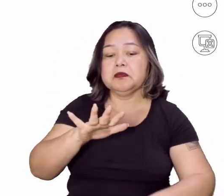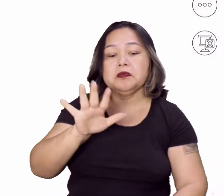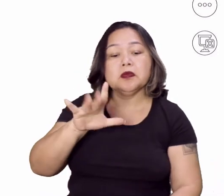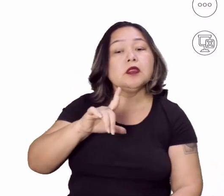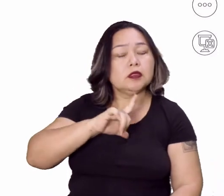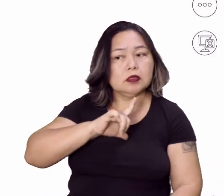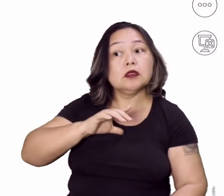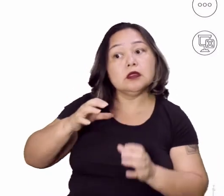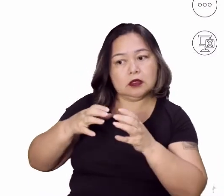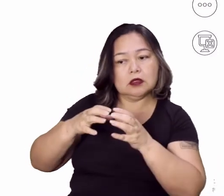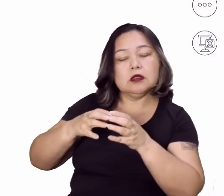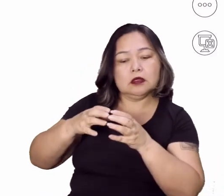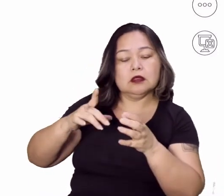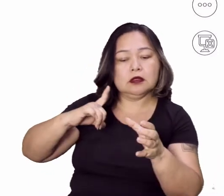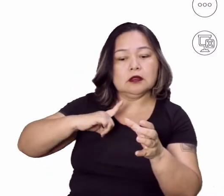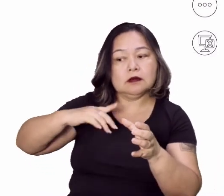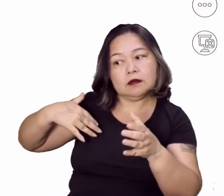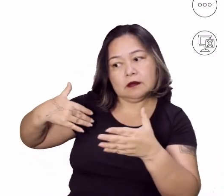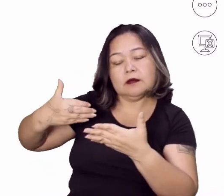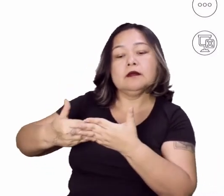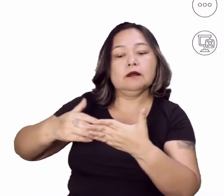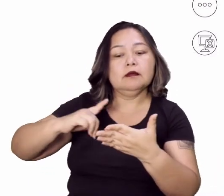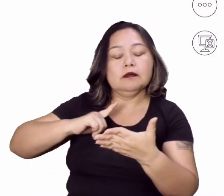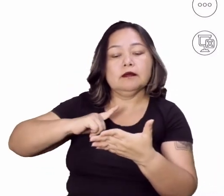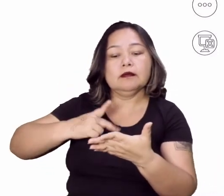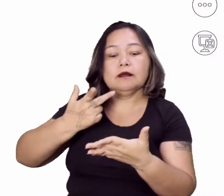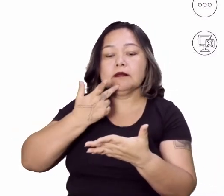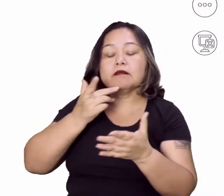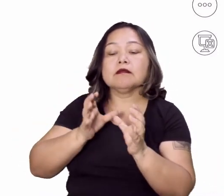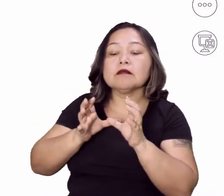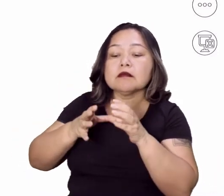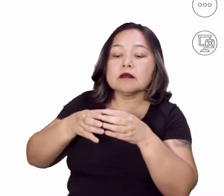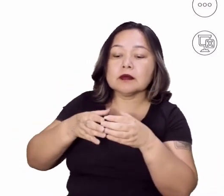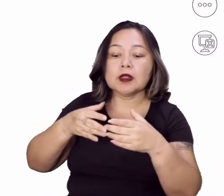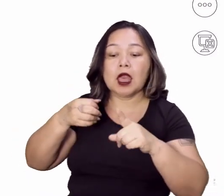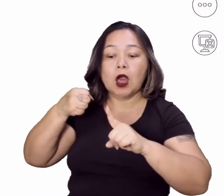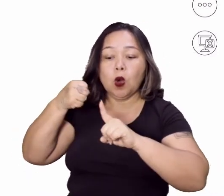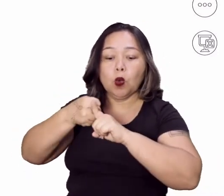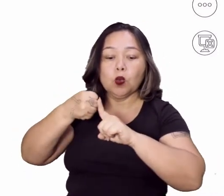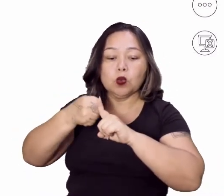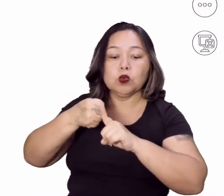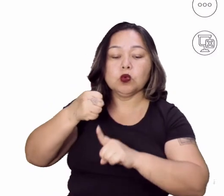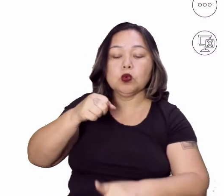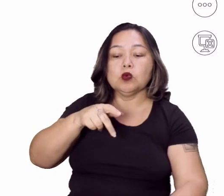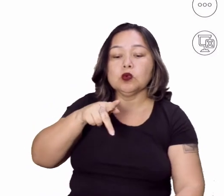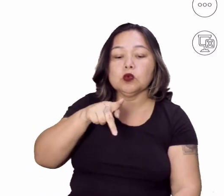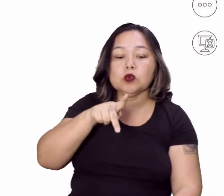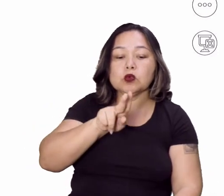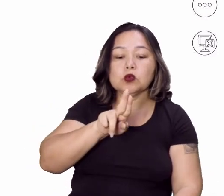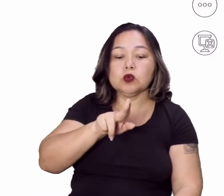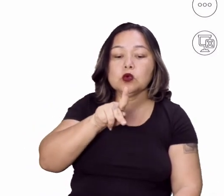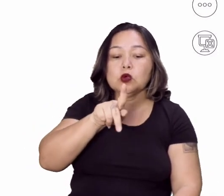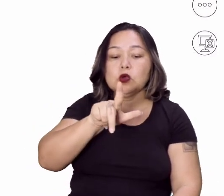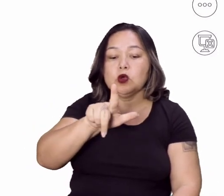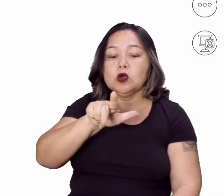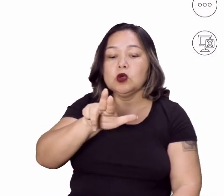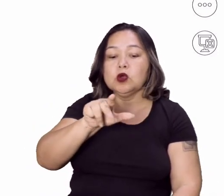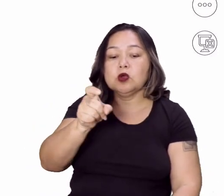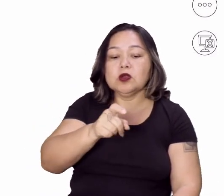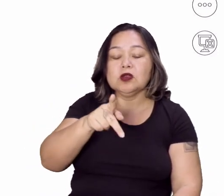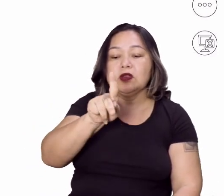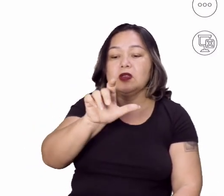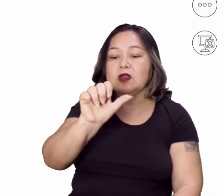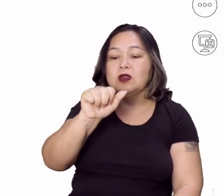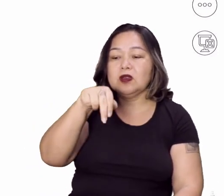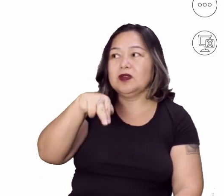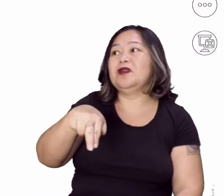até hoje ainda existe esse grupo. Então, assim, quando eles falam dessa luta contra o Cuncus Klan,